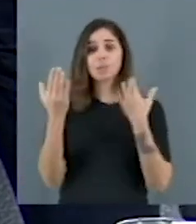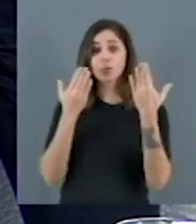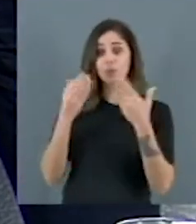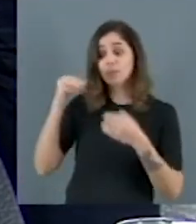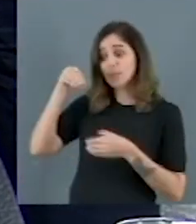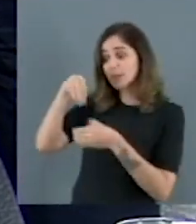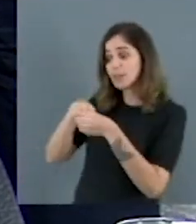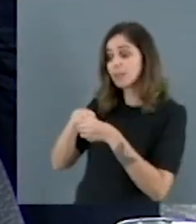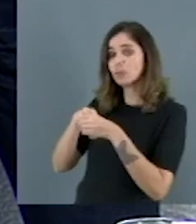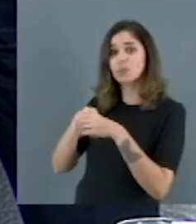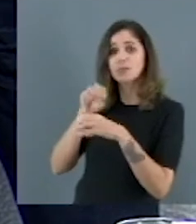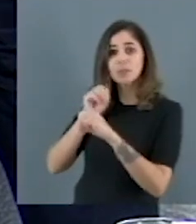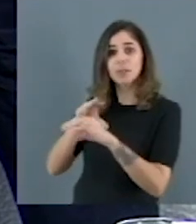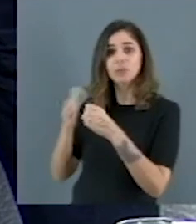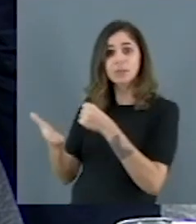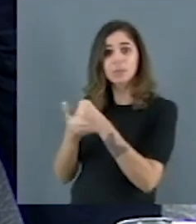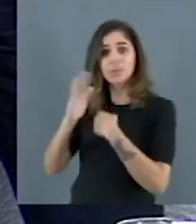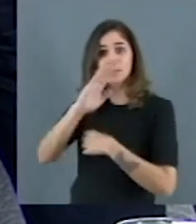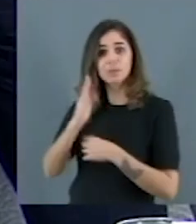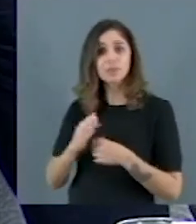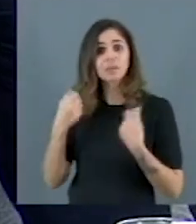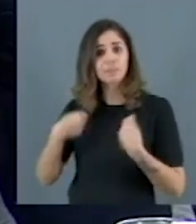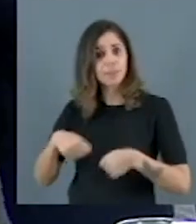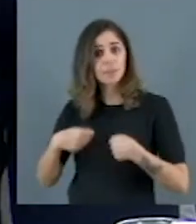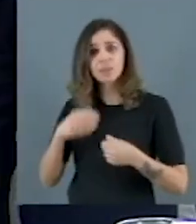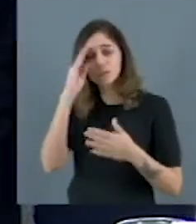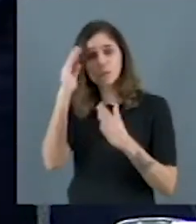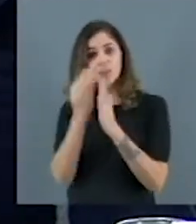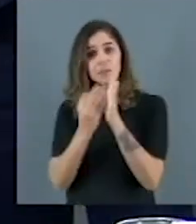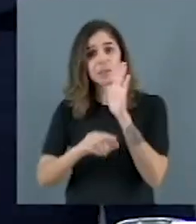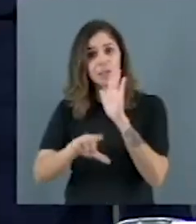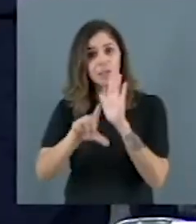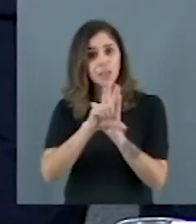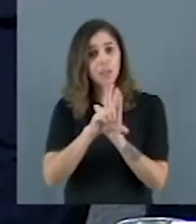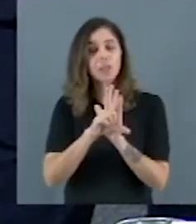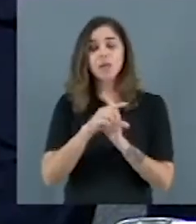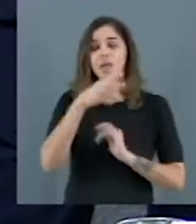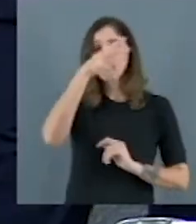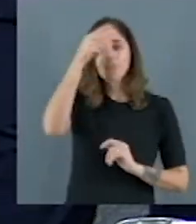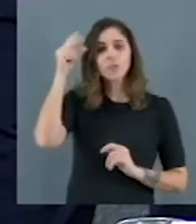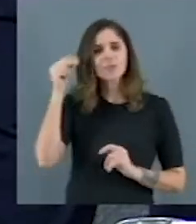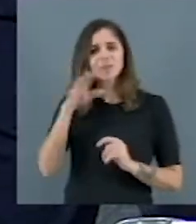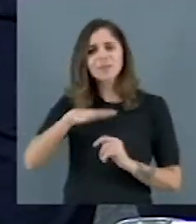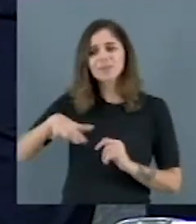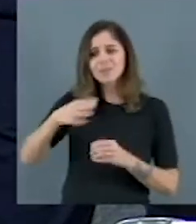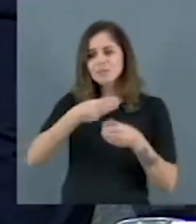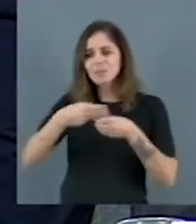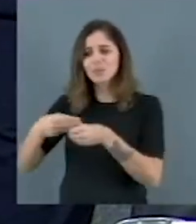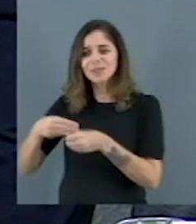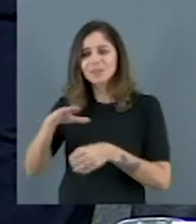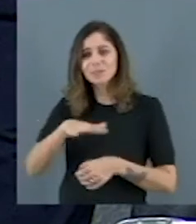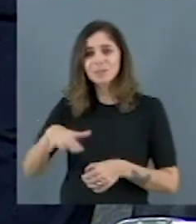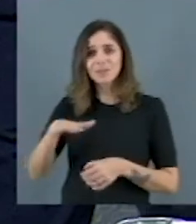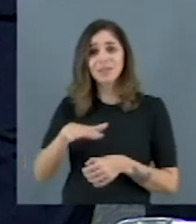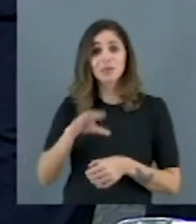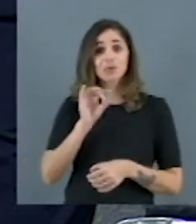ideia, dos atuais 5.568 municípios brasileiros, apenas 85